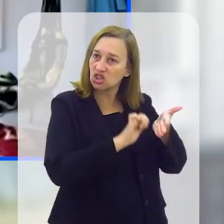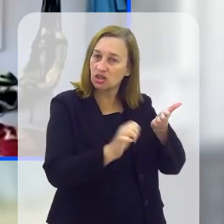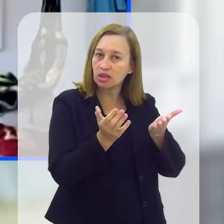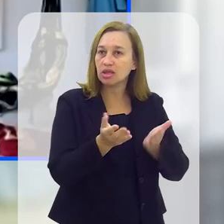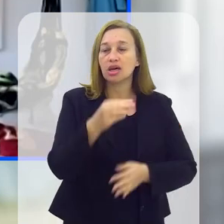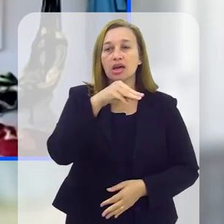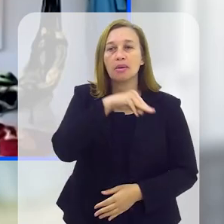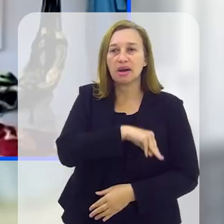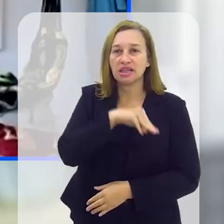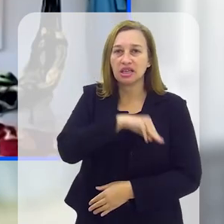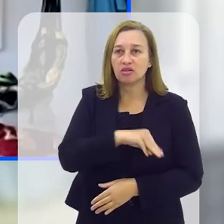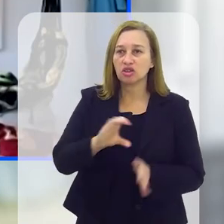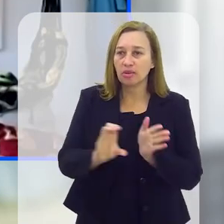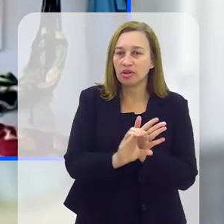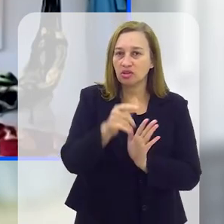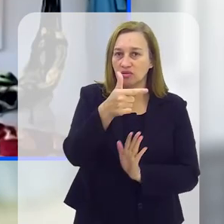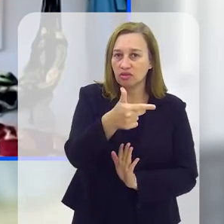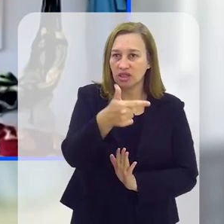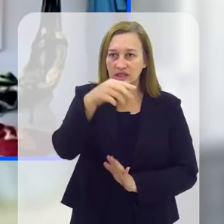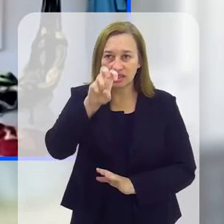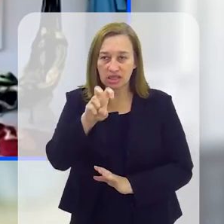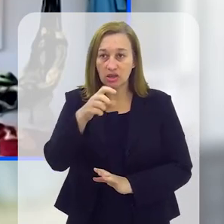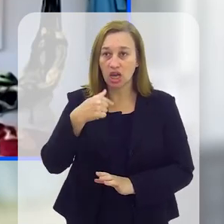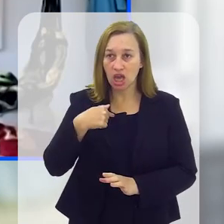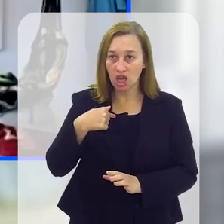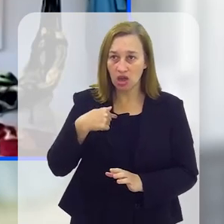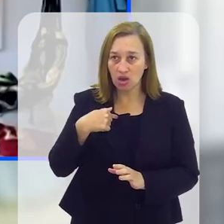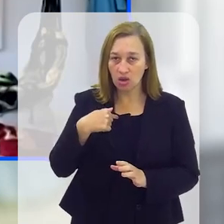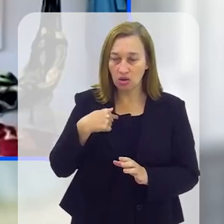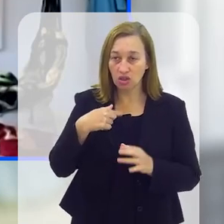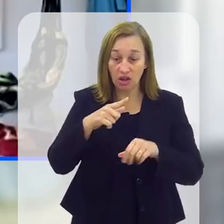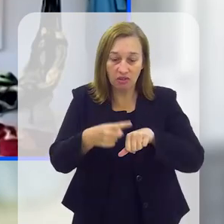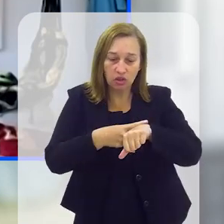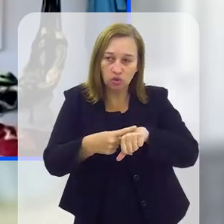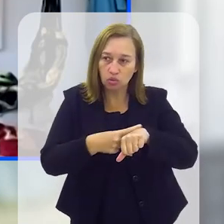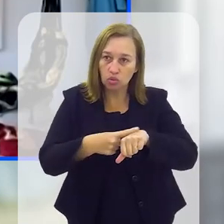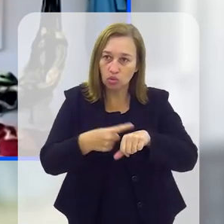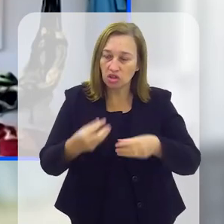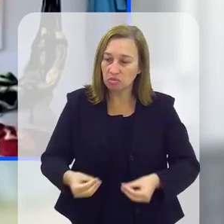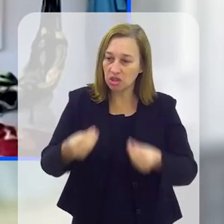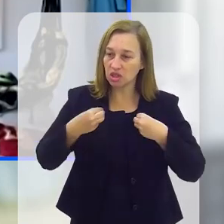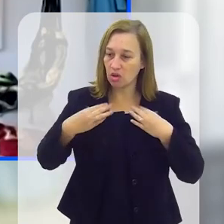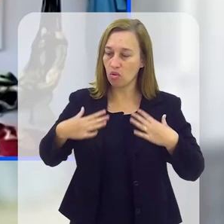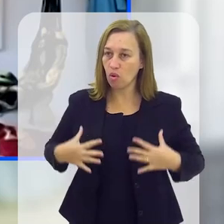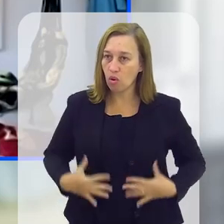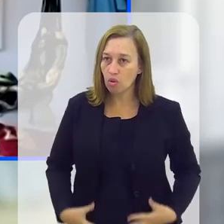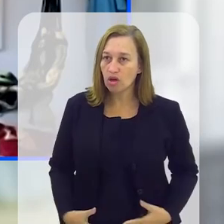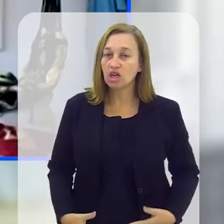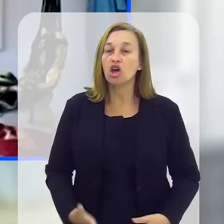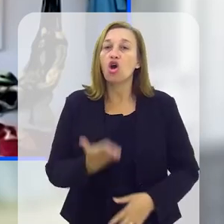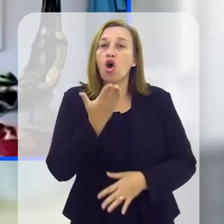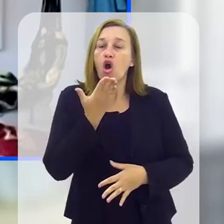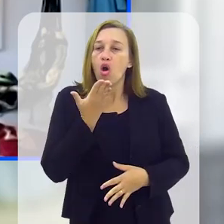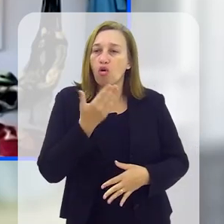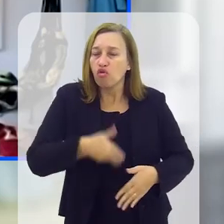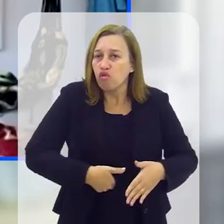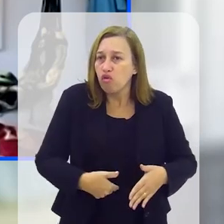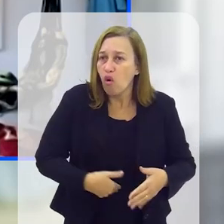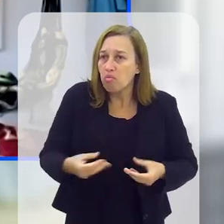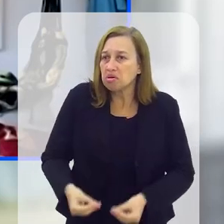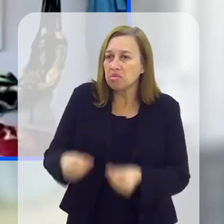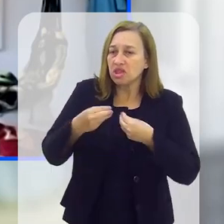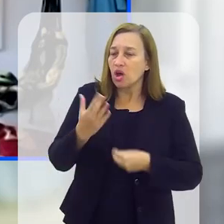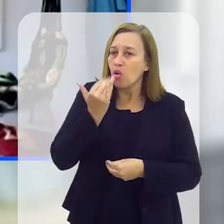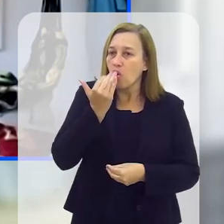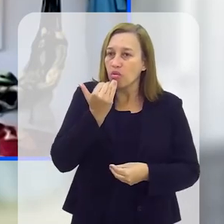está escrito em Mateus 25. Eu estava nu e me vestiste, tive fome e me deste de comer, tive sede e